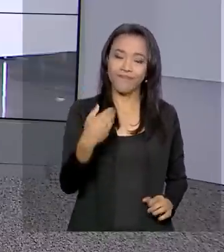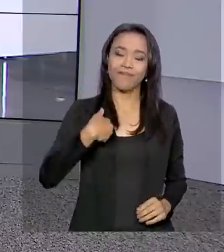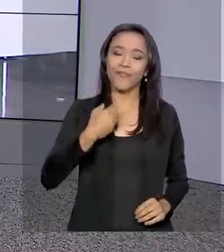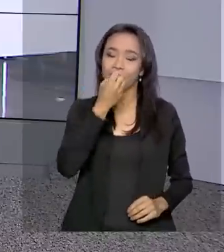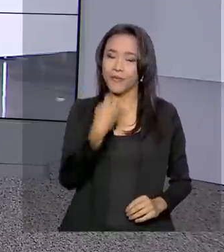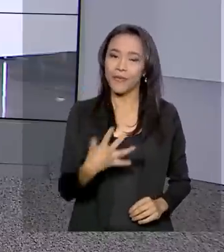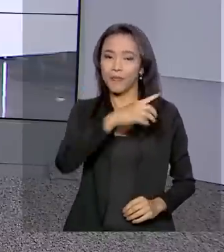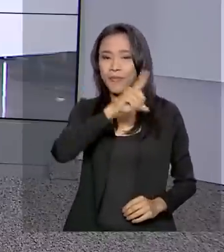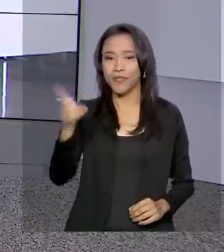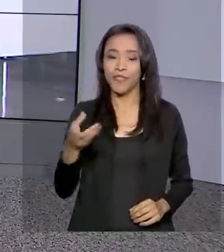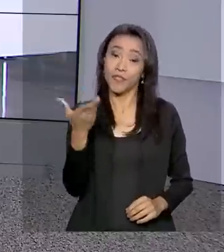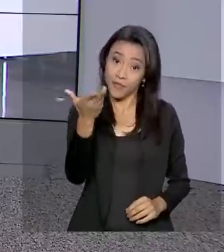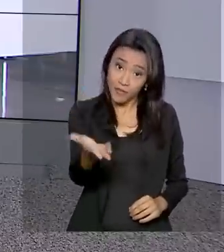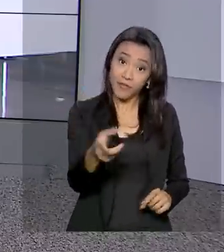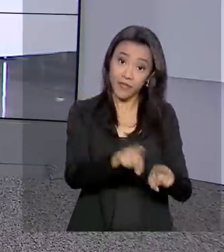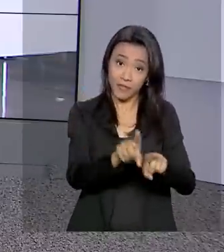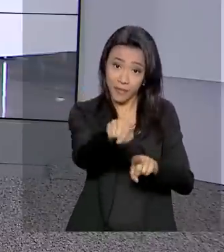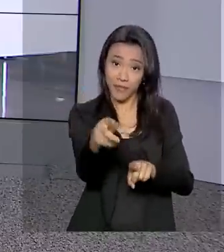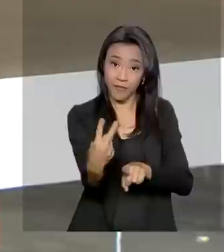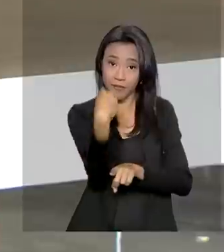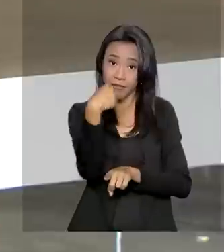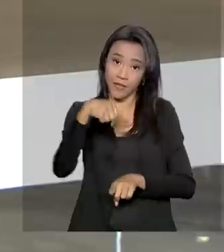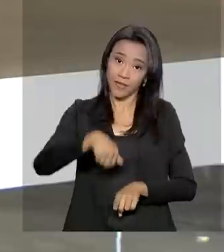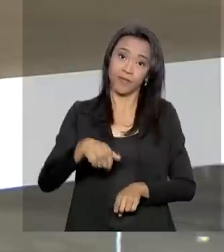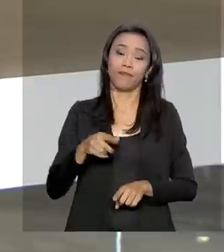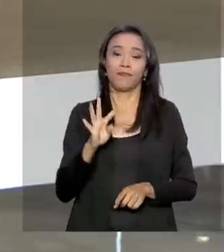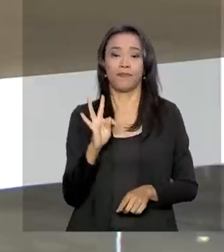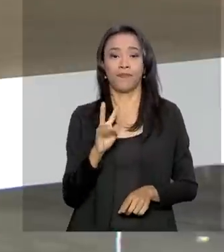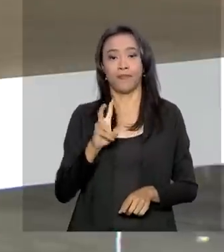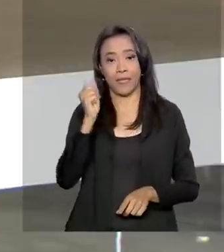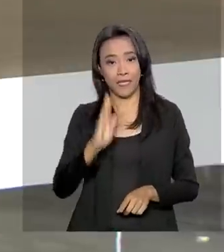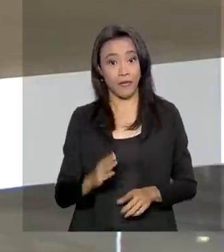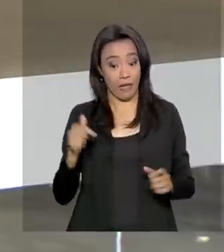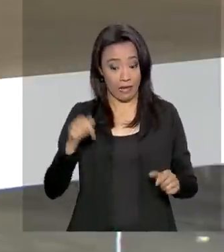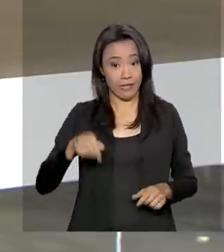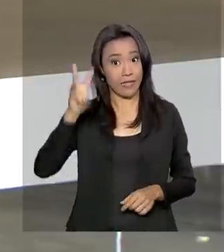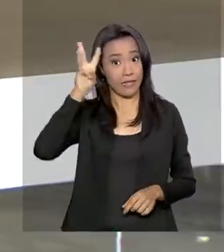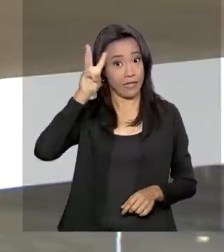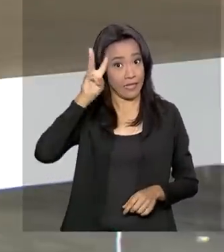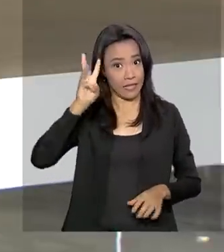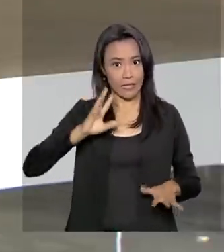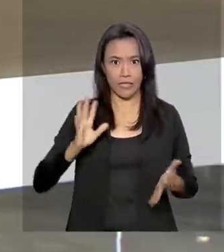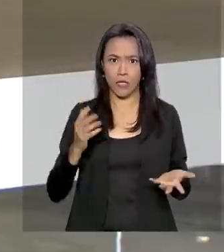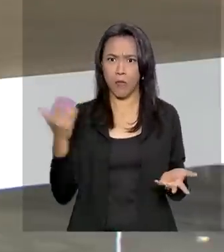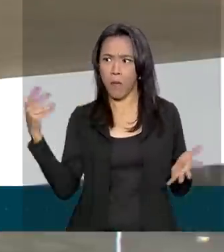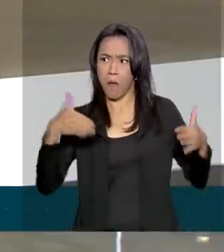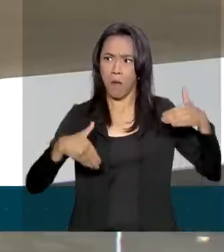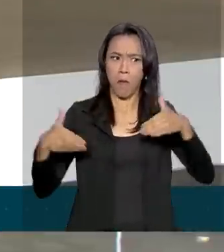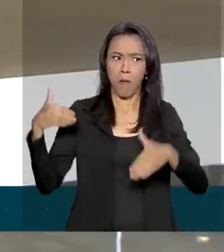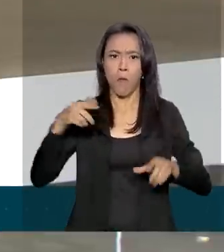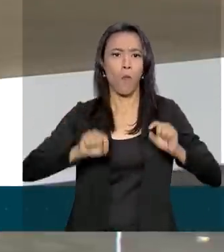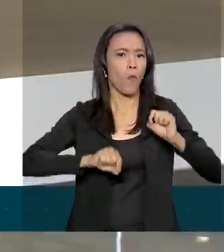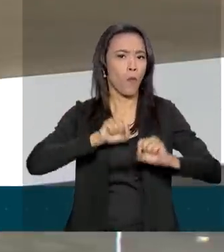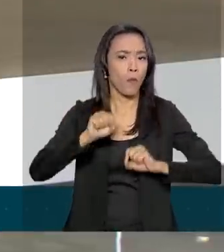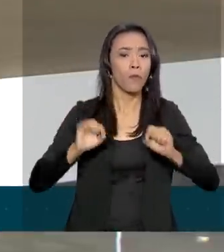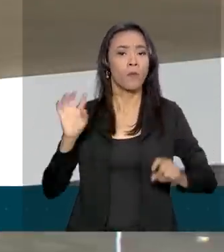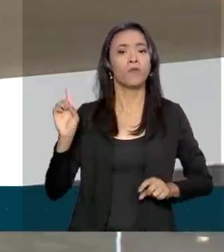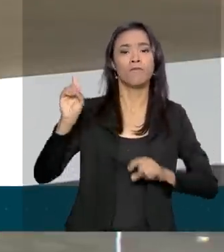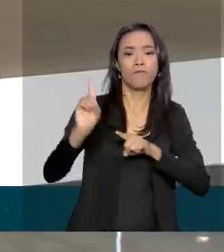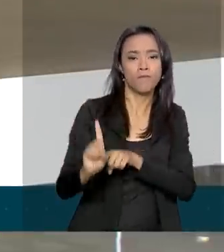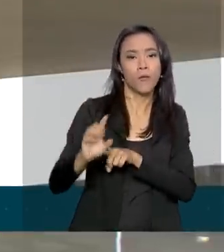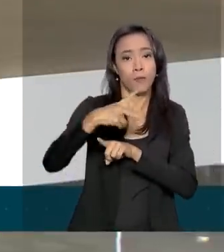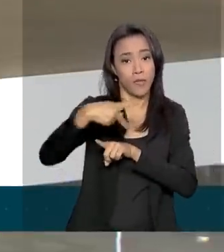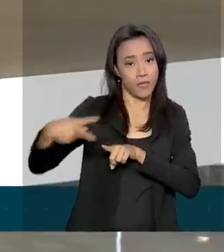dia pra você, bom dia pra você que acompanha a TV Brasil. Essa terça-feira já começou movimentada aqui no Palácio do Planalto. O presidente Jair Bolsonaro